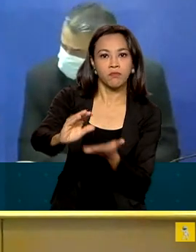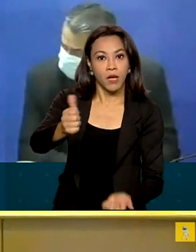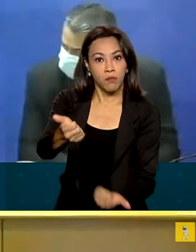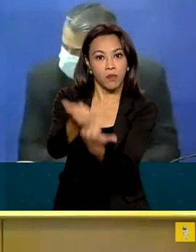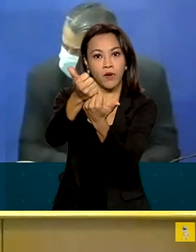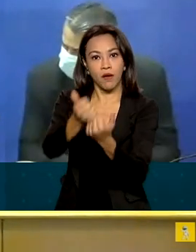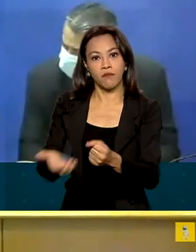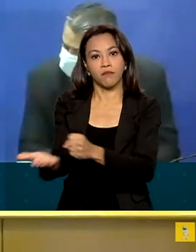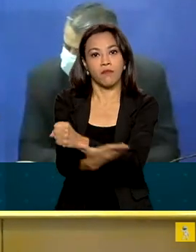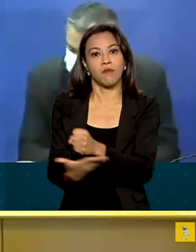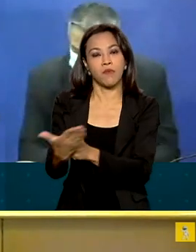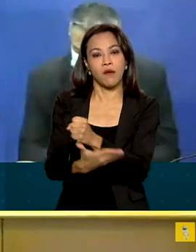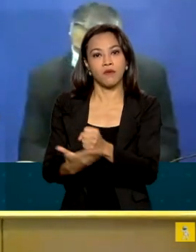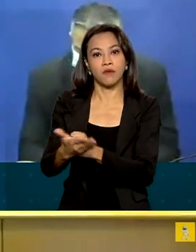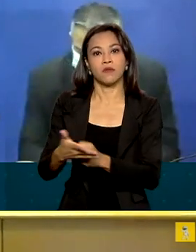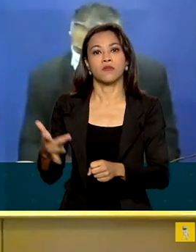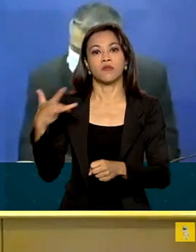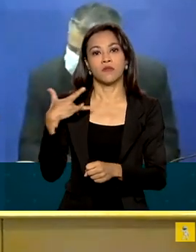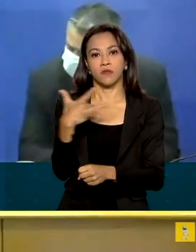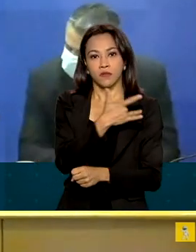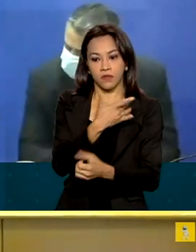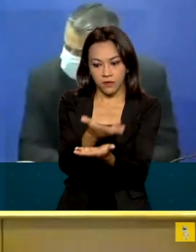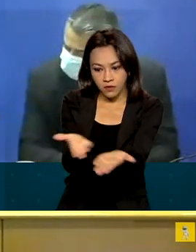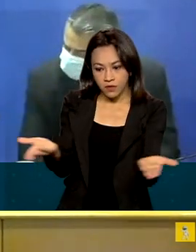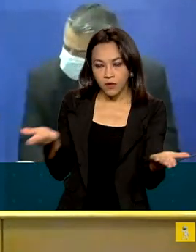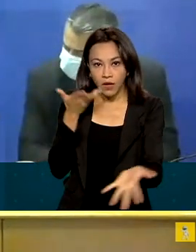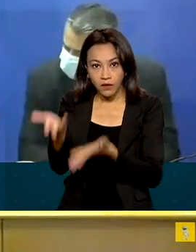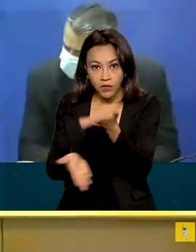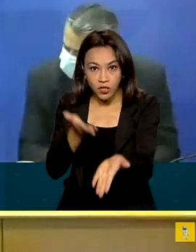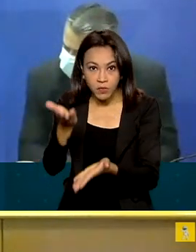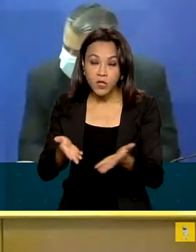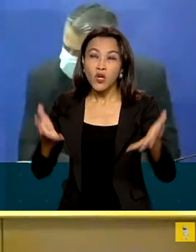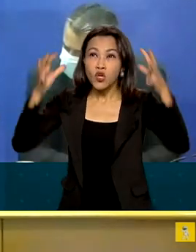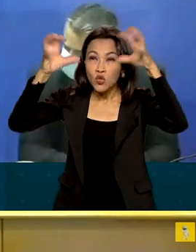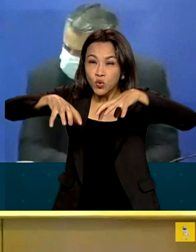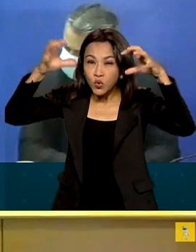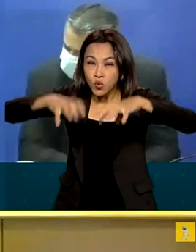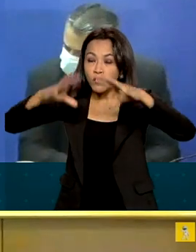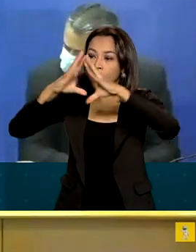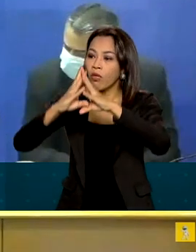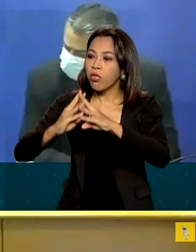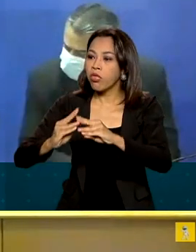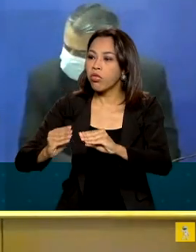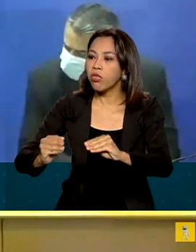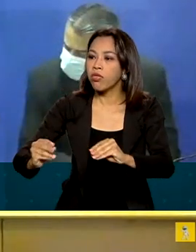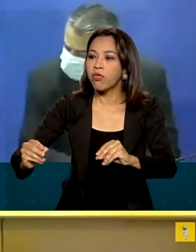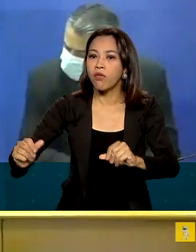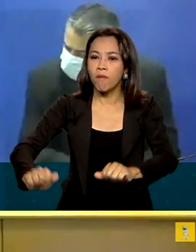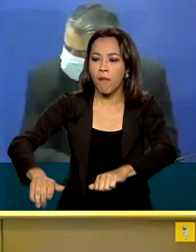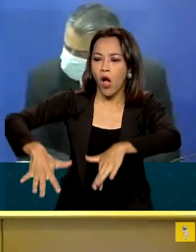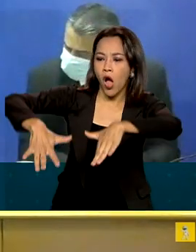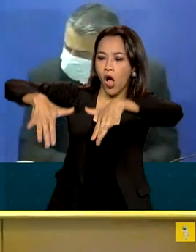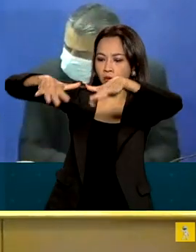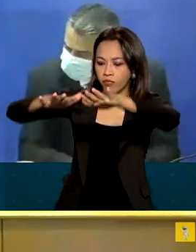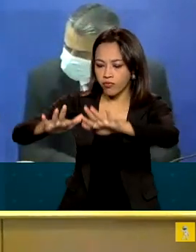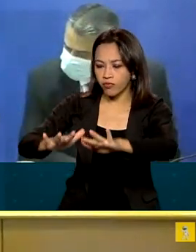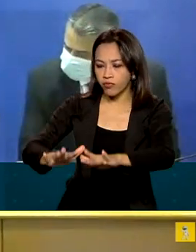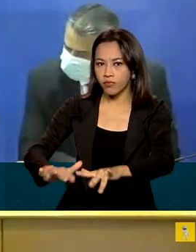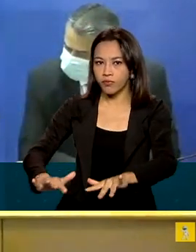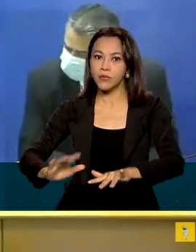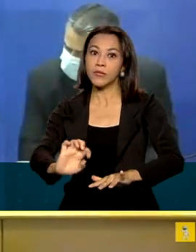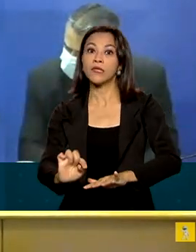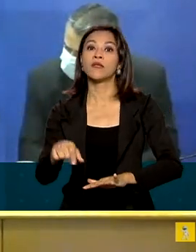primária. Porque, passada a emergência da chuva, das enchentes, nós precisamos cuidar